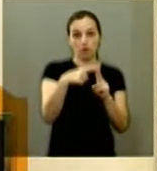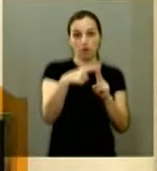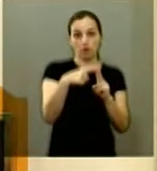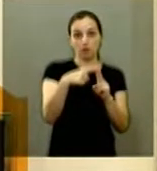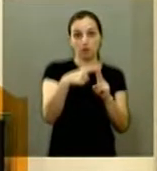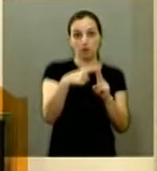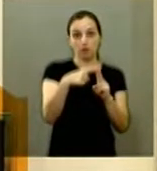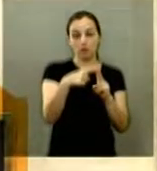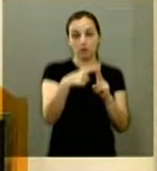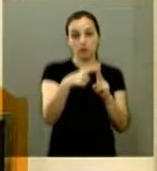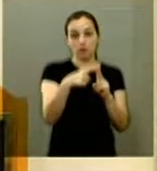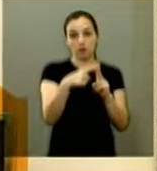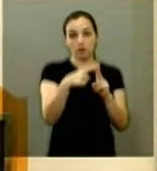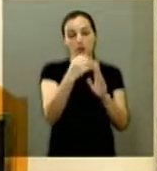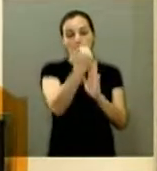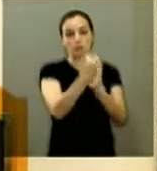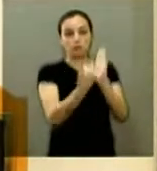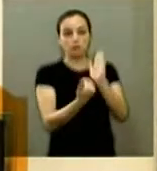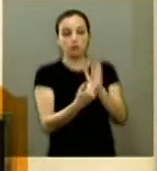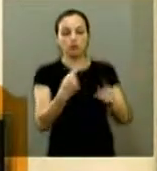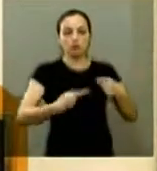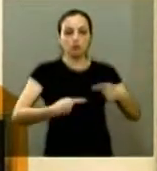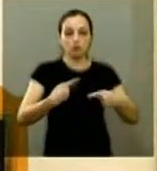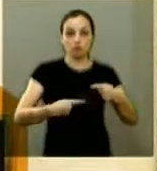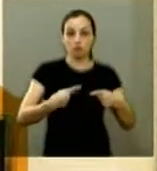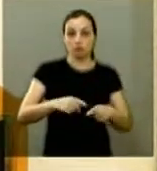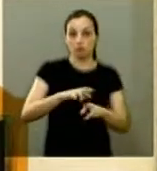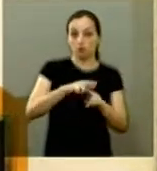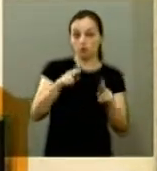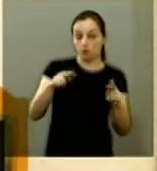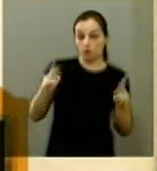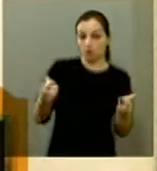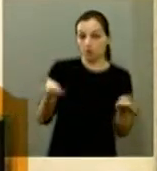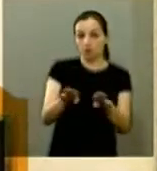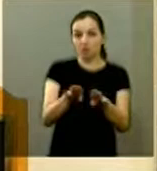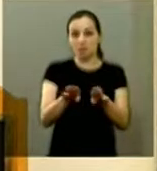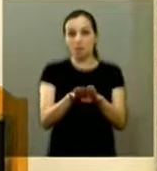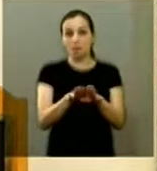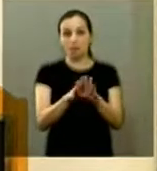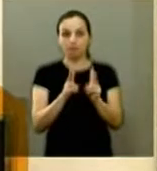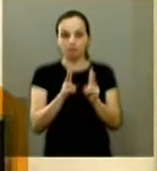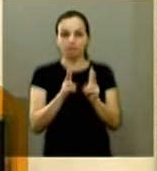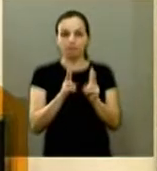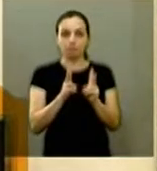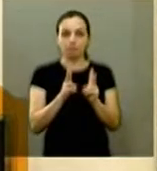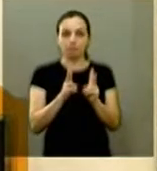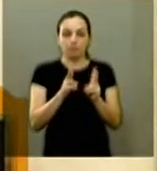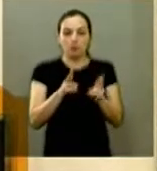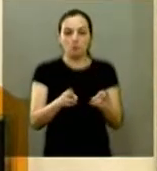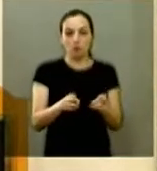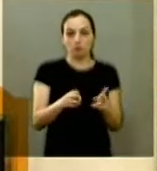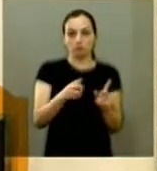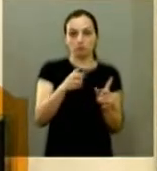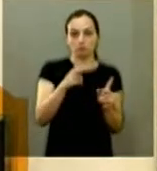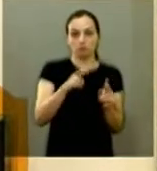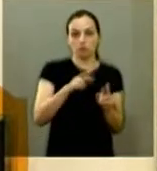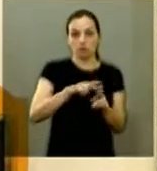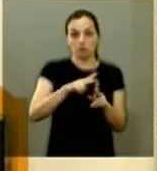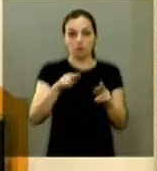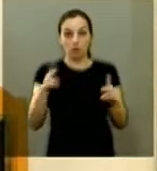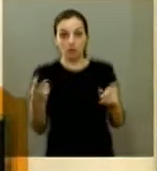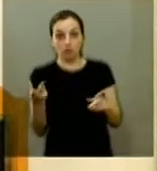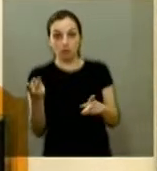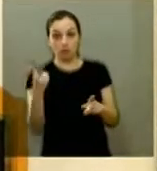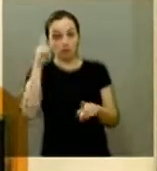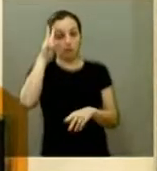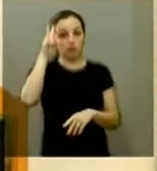antagônicos e ao mesmo tempo muito parecidos. Antagônicos na sua história, porque